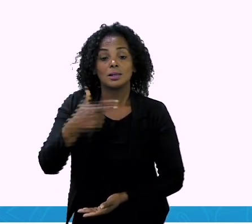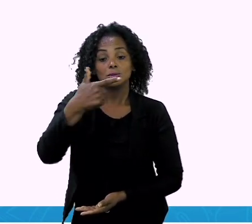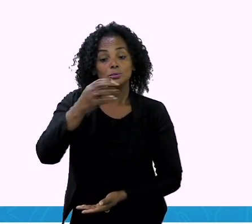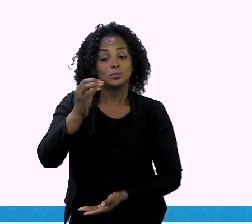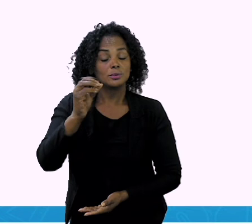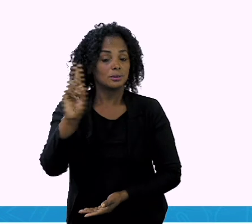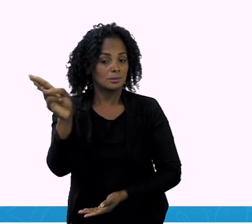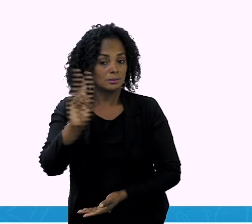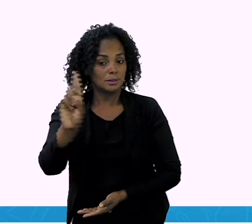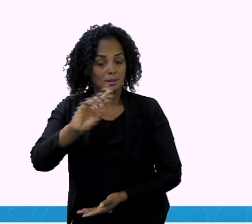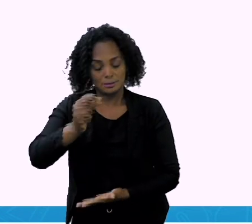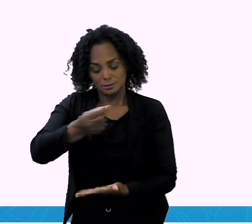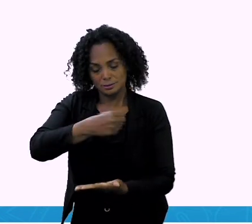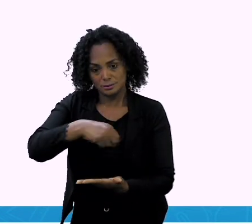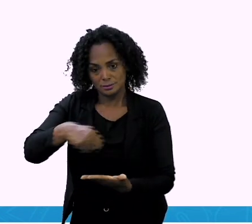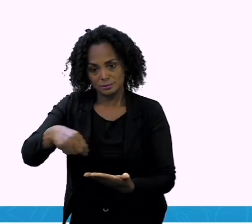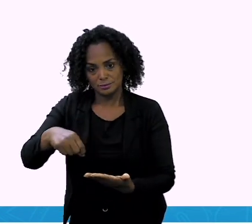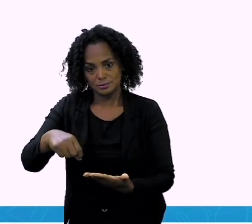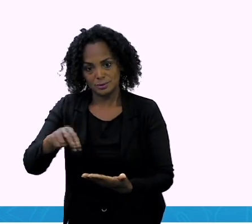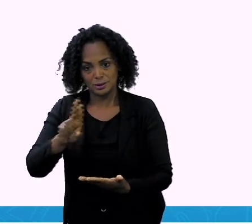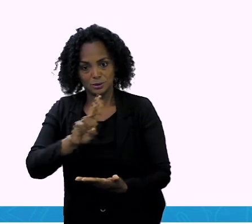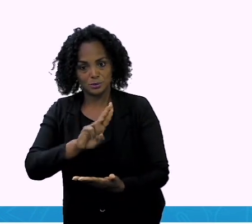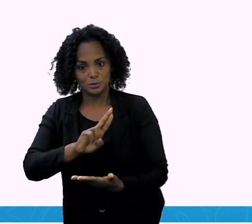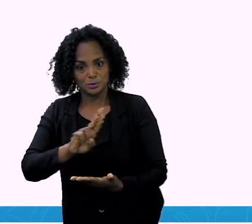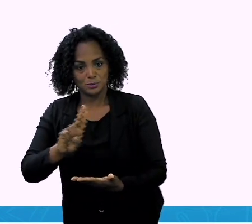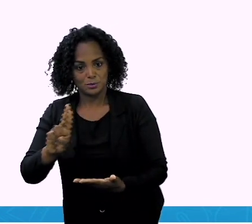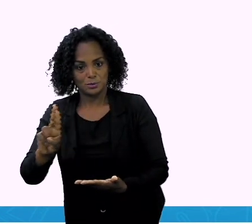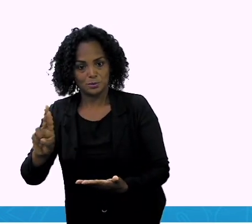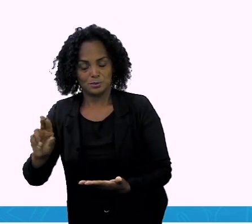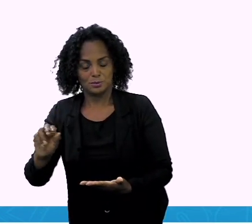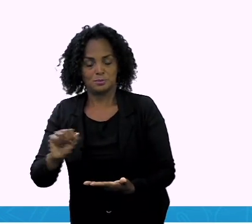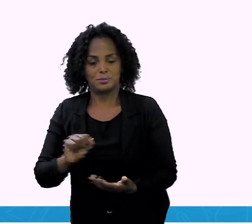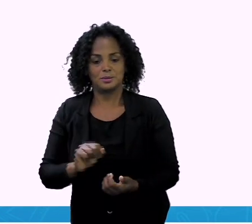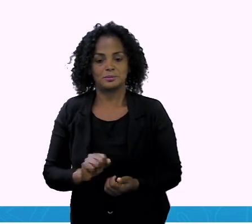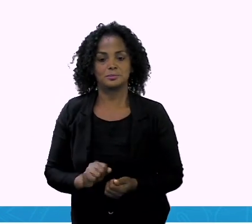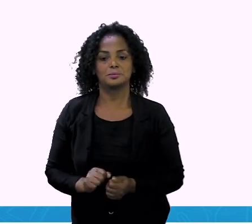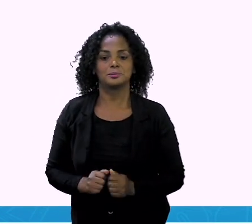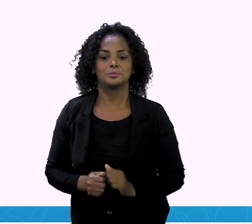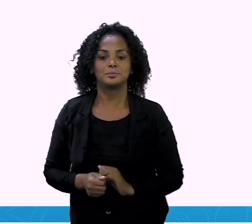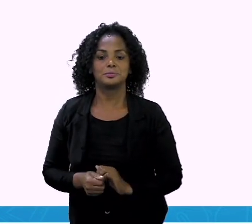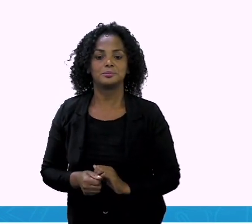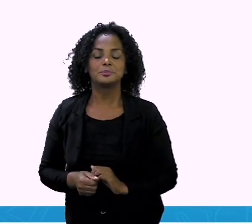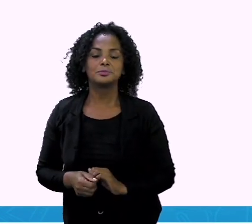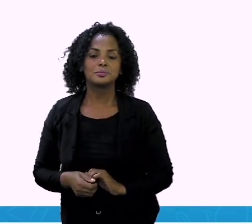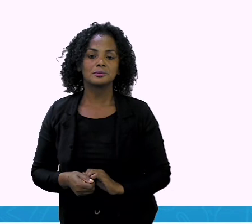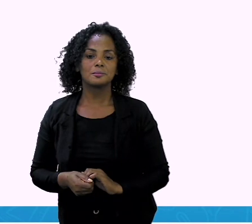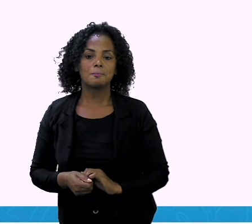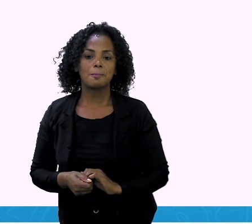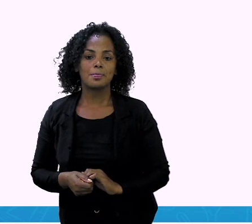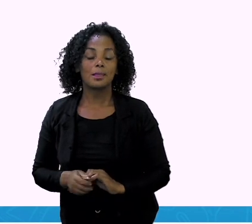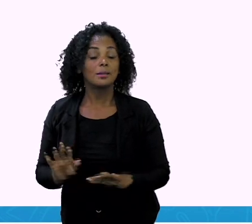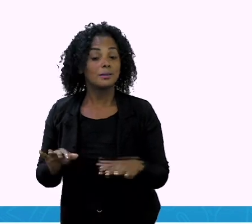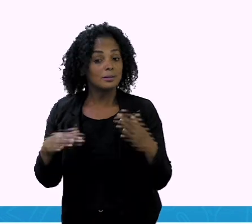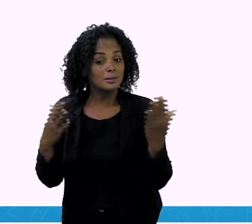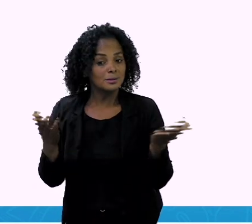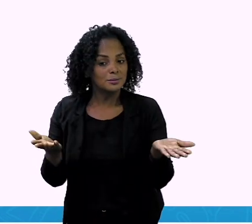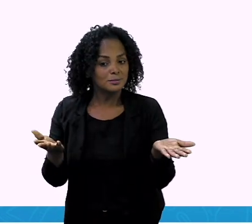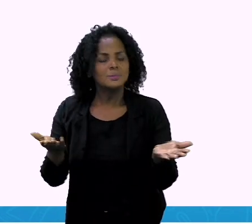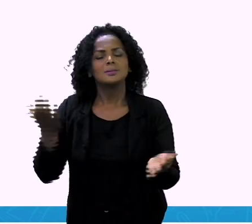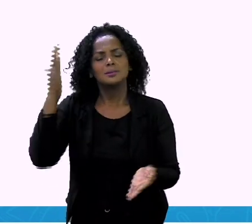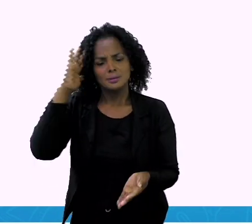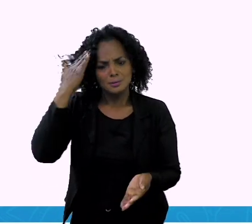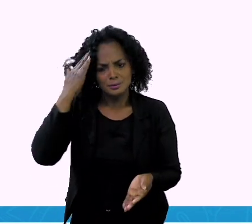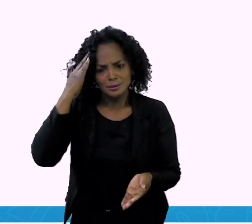Duzentos reais. Olha a representação aqui por extenso. Duzentos reais. E aí? Vocês